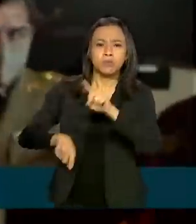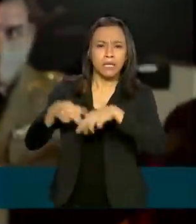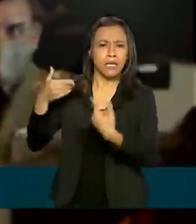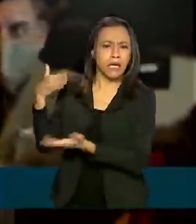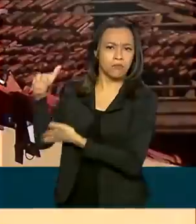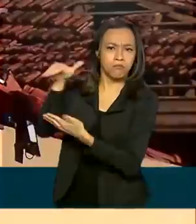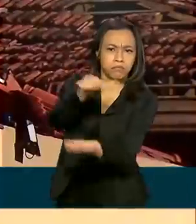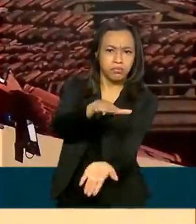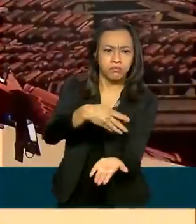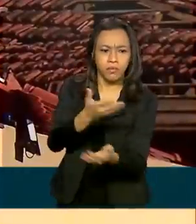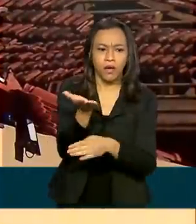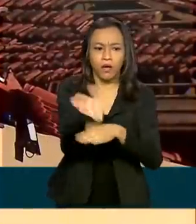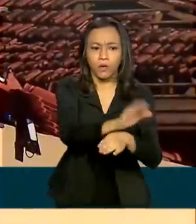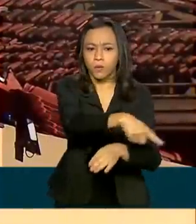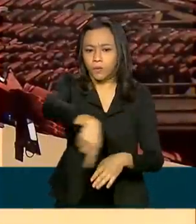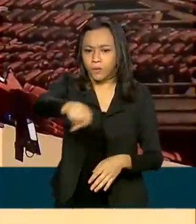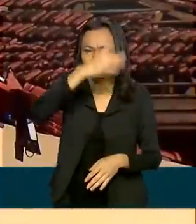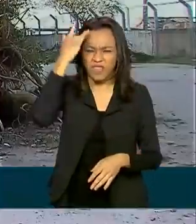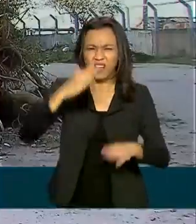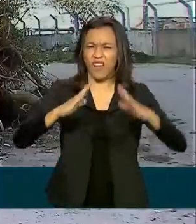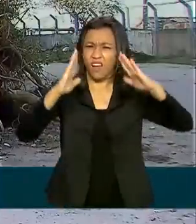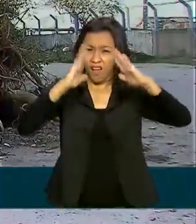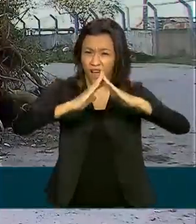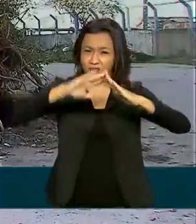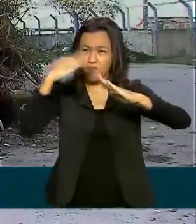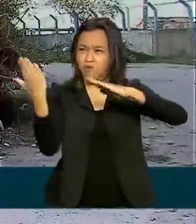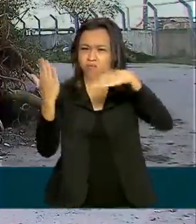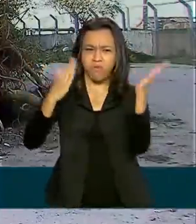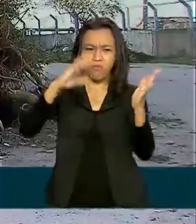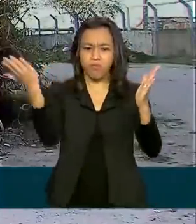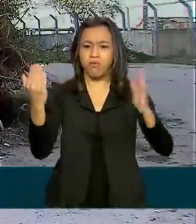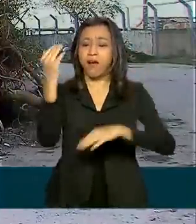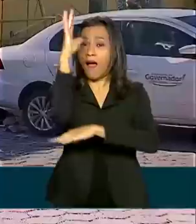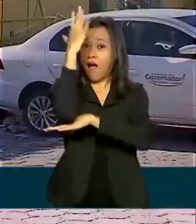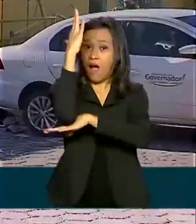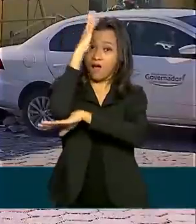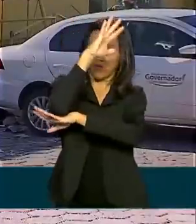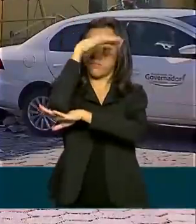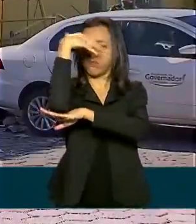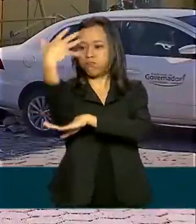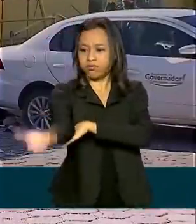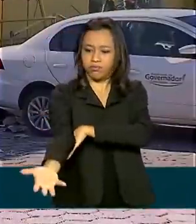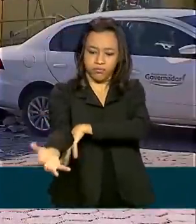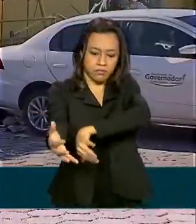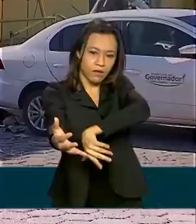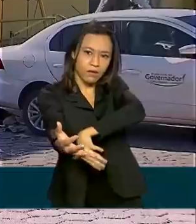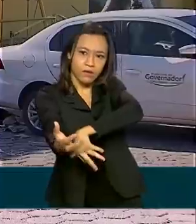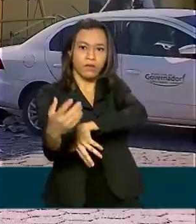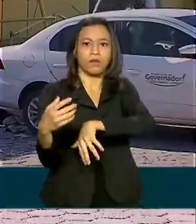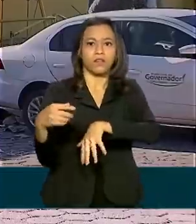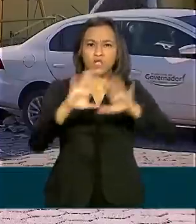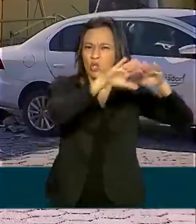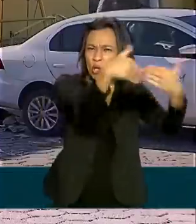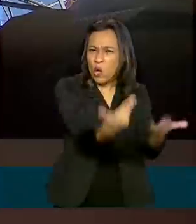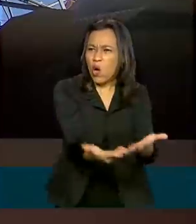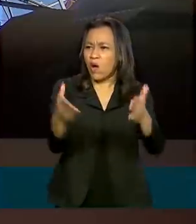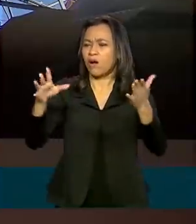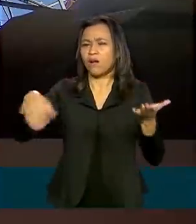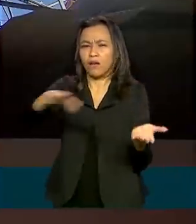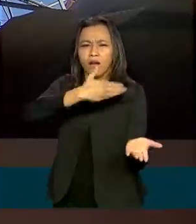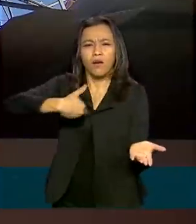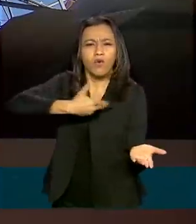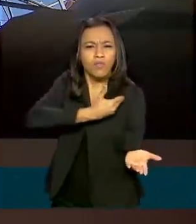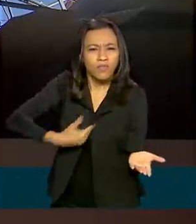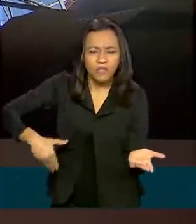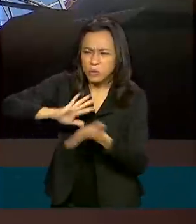o emergencial. Casas destelhadas, árvores arrancadas pela raiz, escolas e órgãos públicos destruídos. A